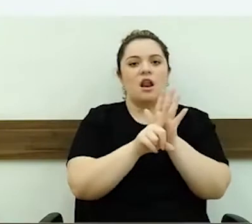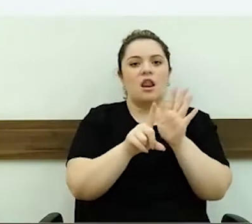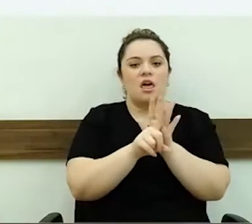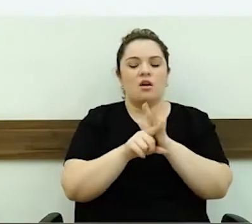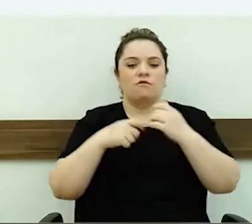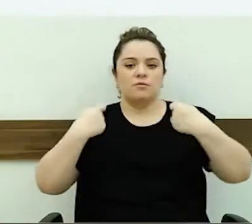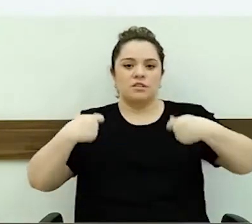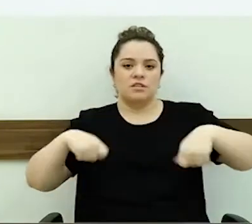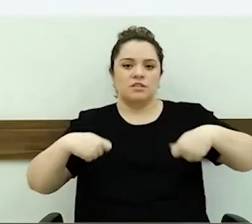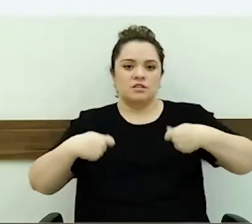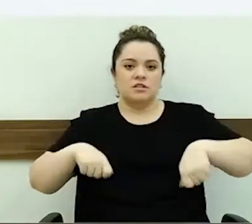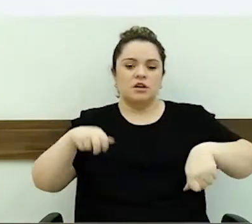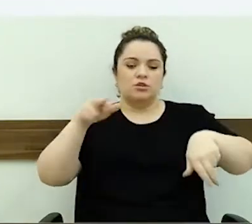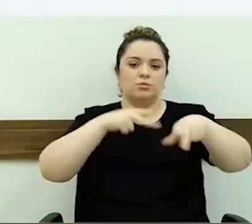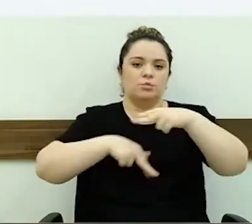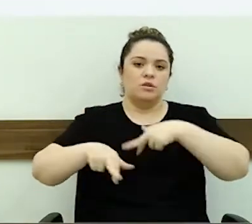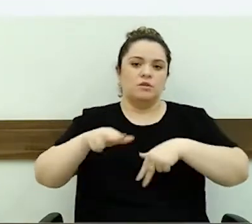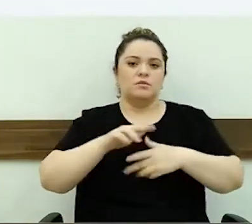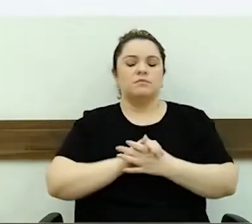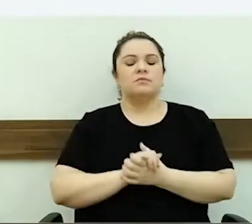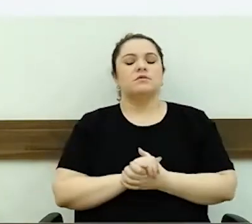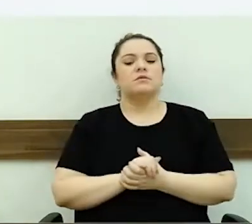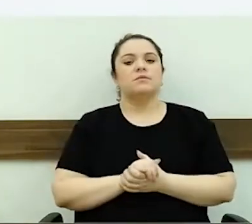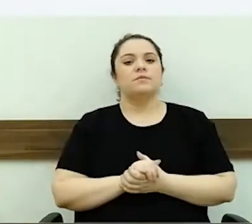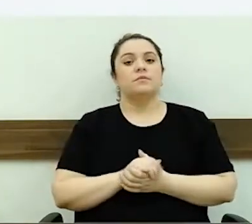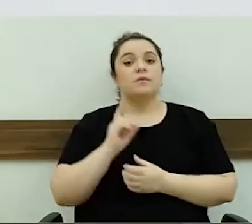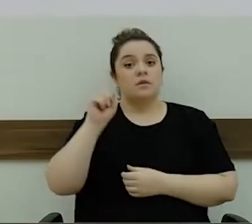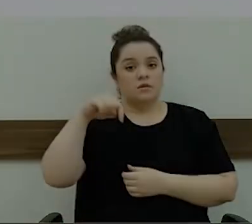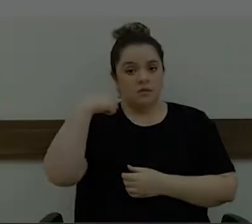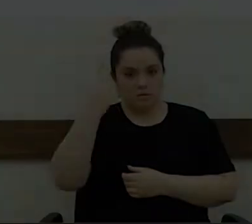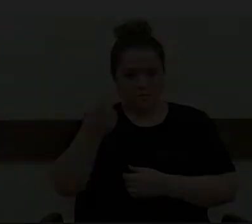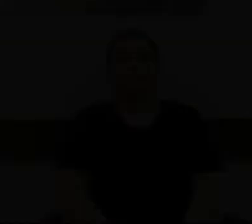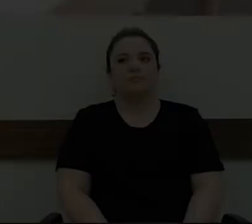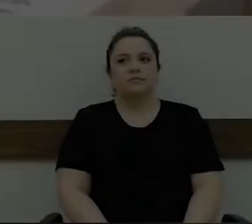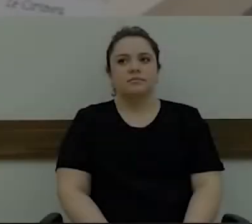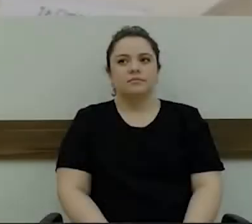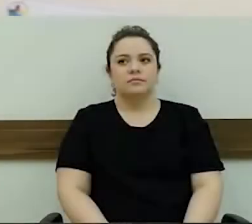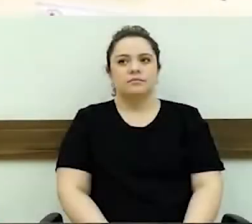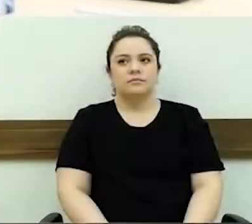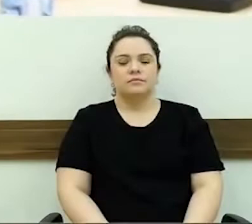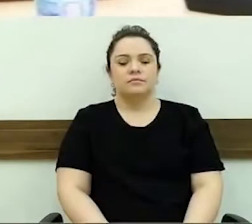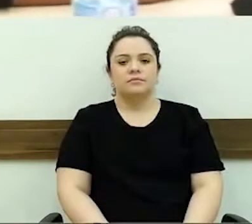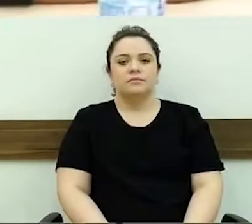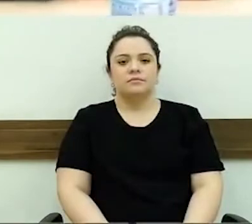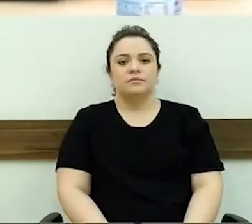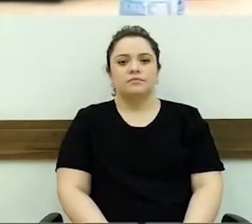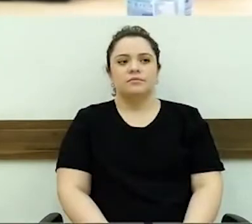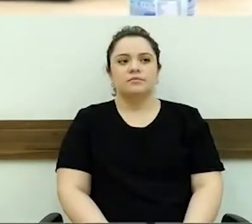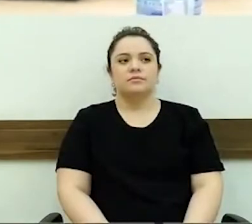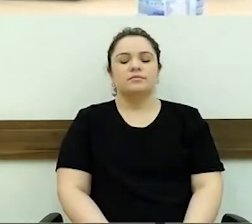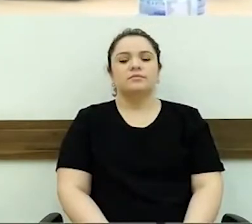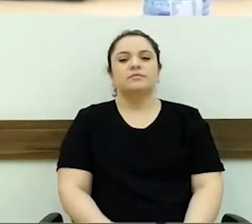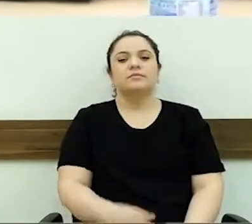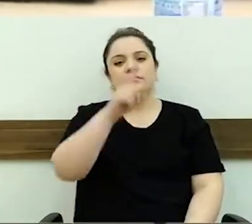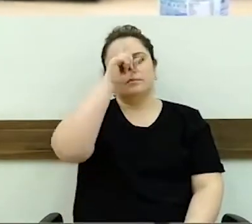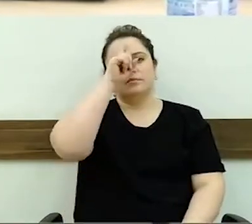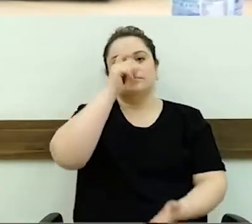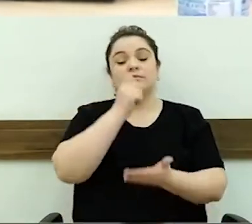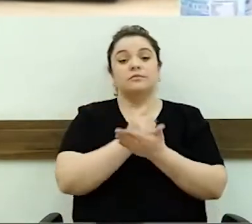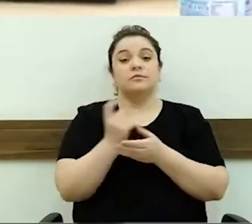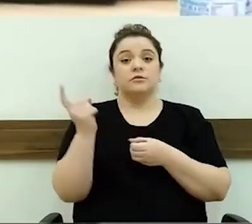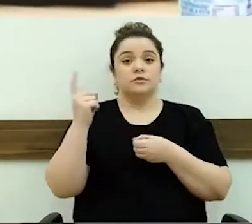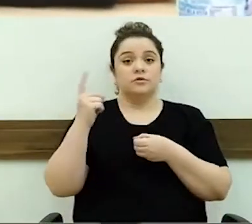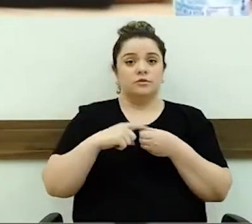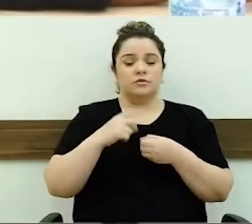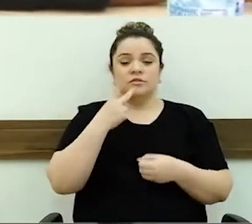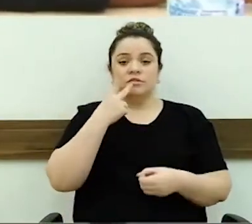munícipes. Por enquanto é só, eu volto nos cinco minutos. Obrigada. Só resolvi voltar para acrescentar com